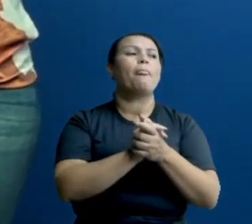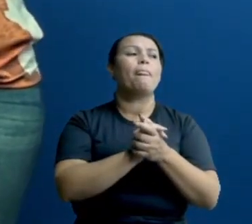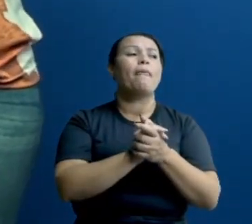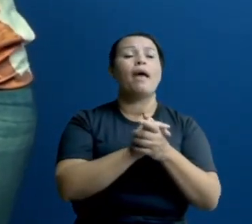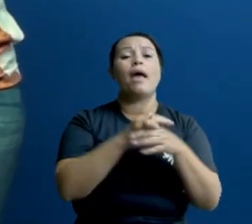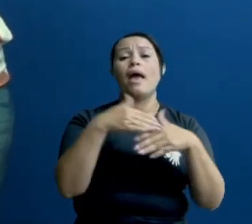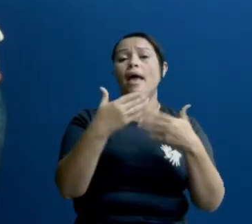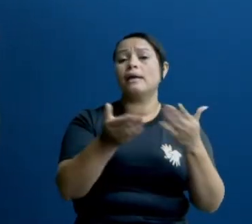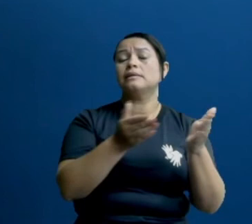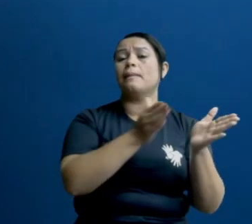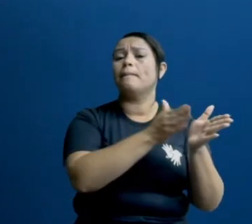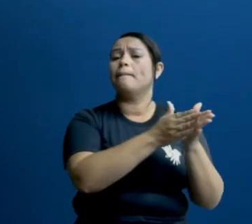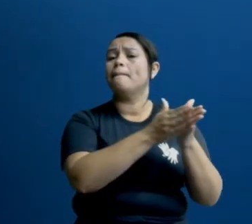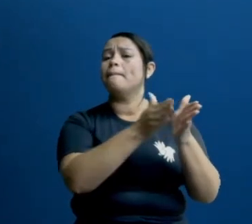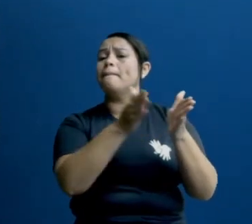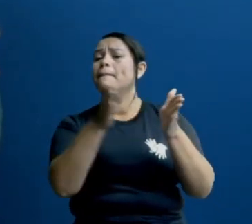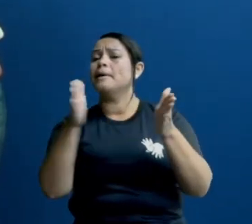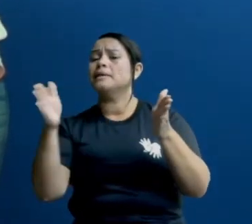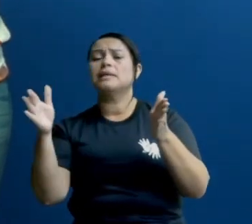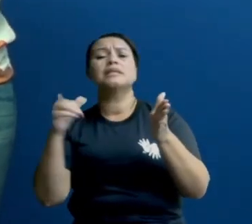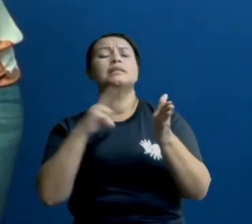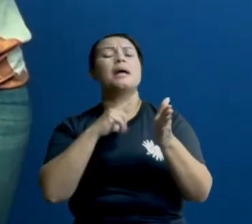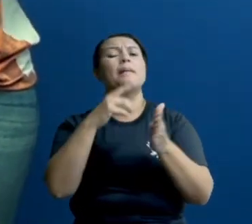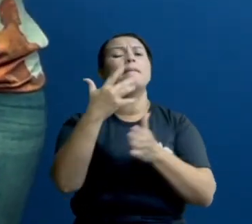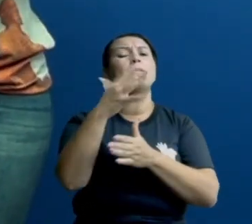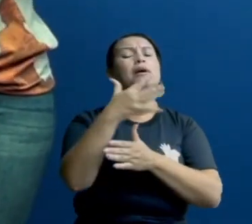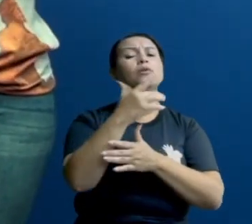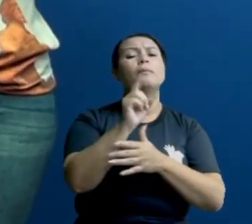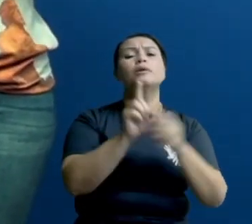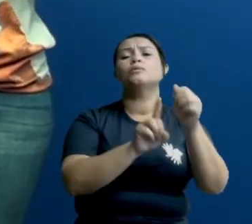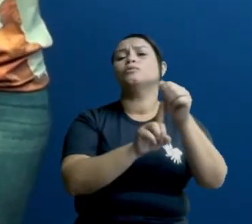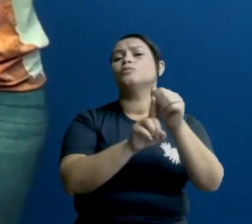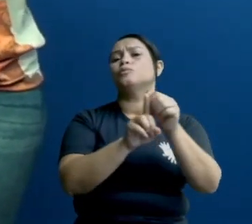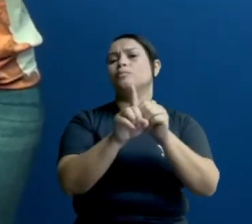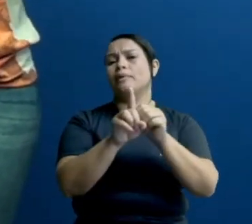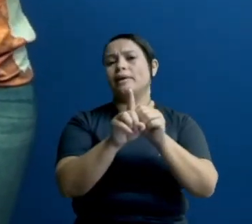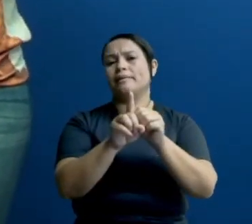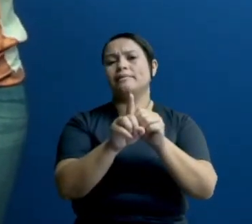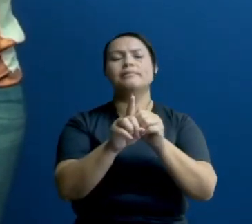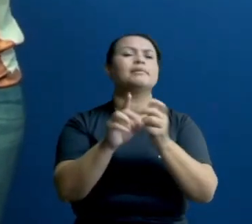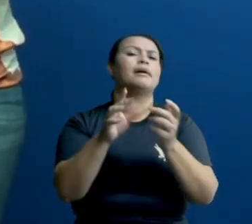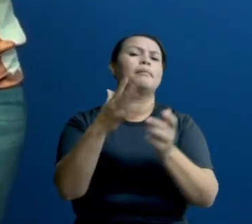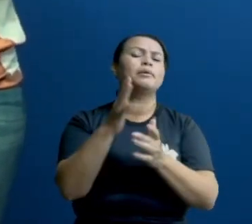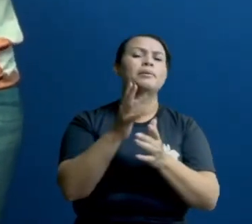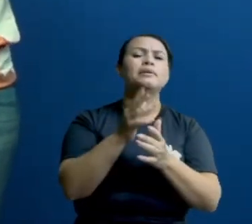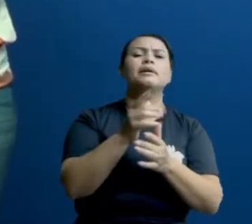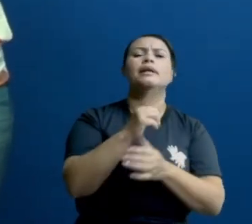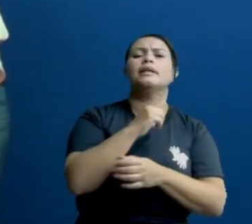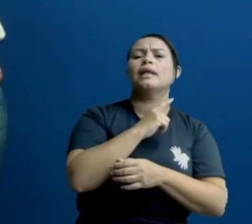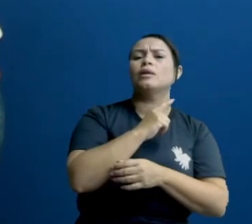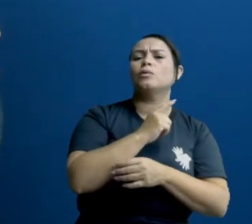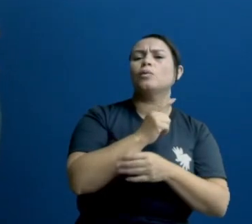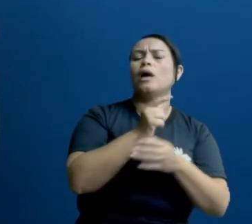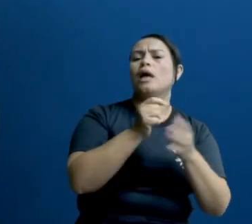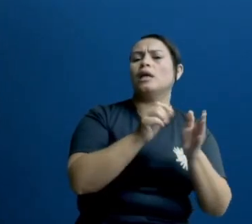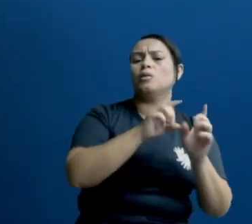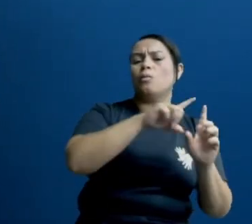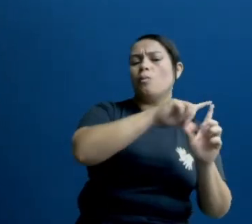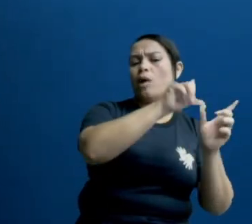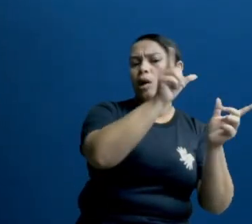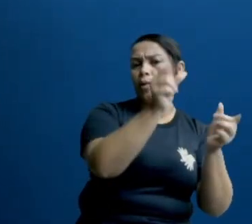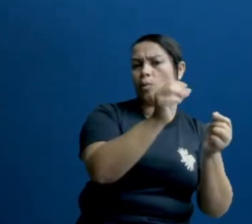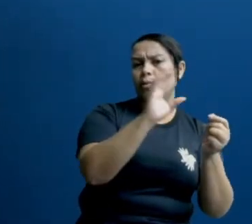Essa passagem de tempo, ela dura mais ou menos um mês. Então, entre uma lua